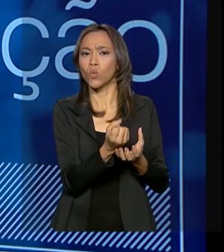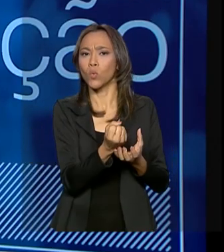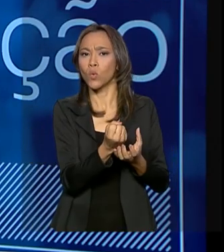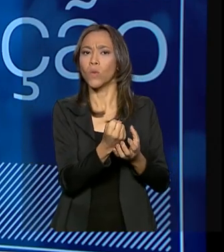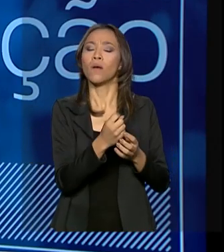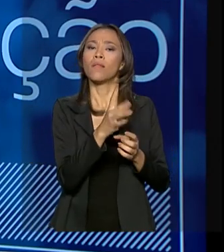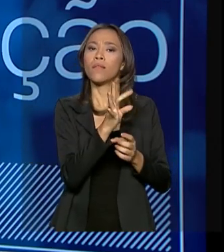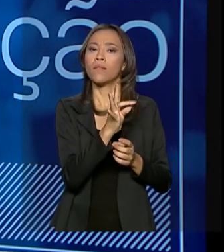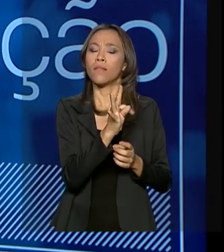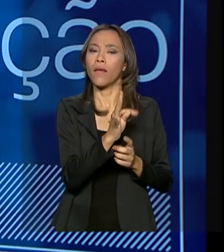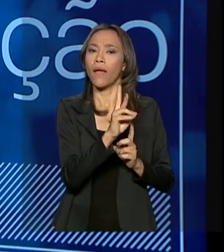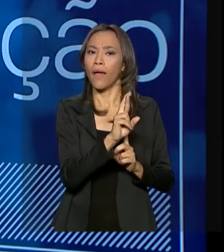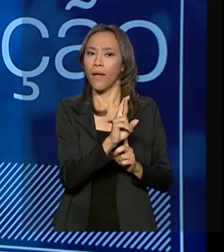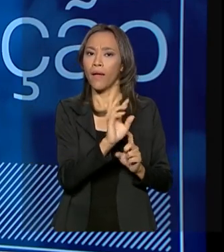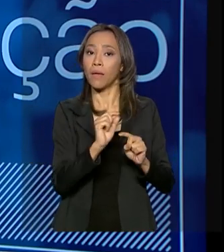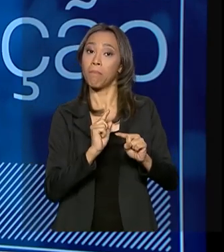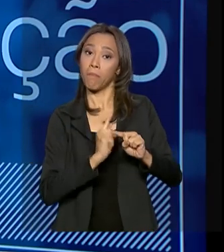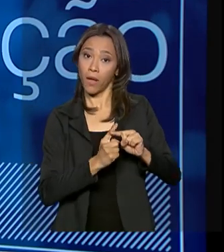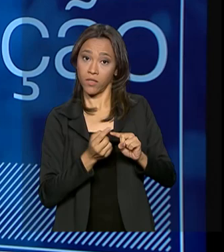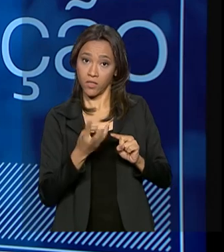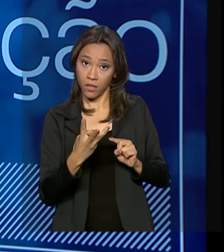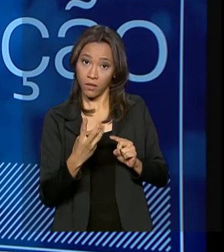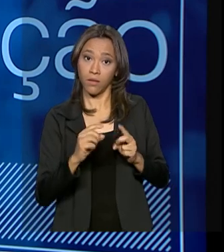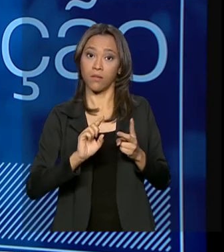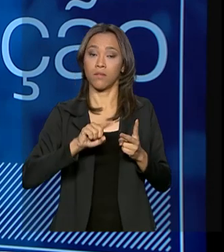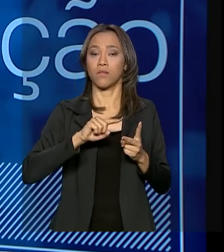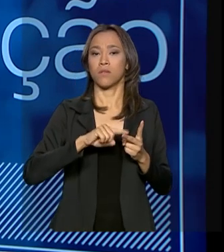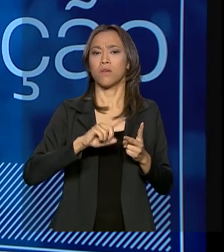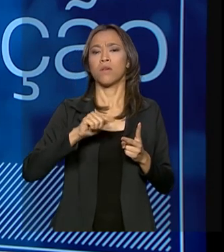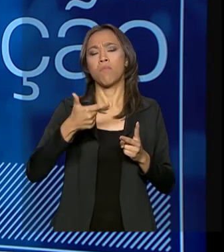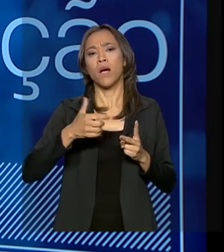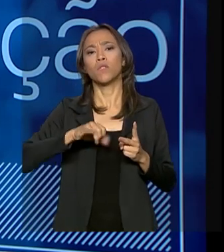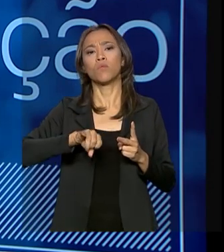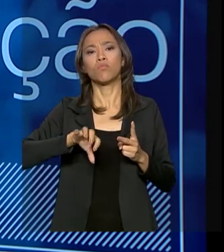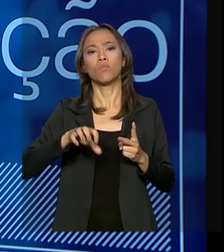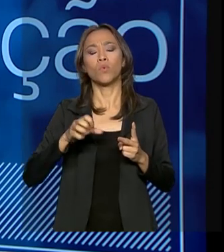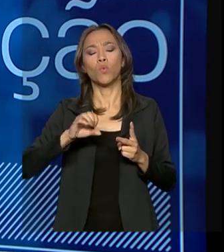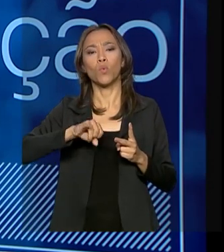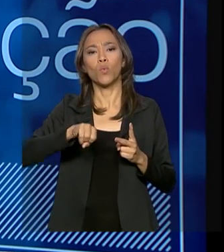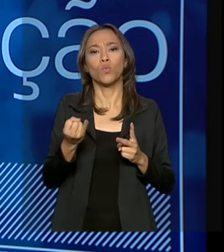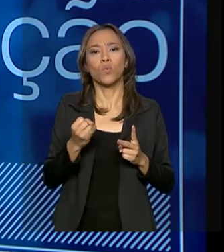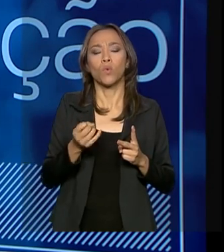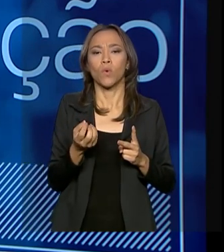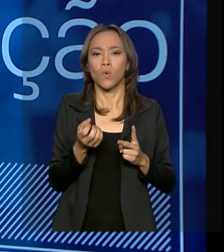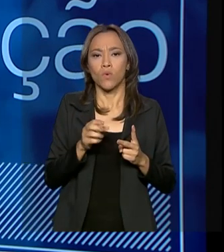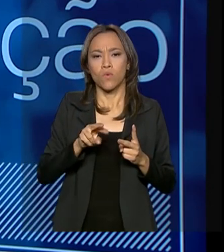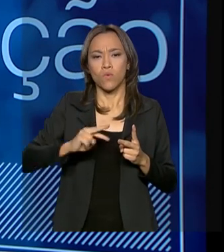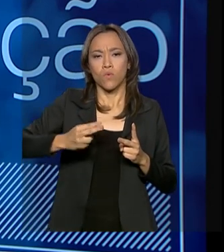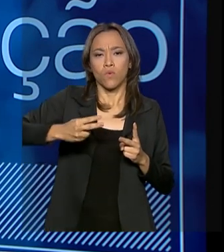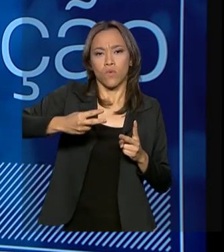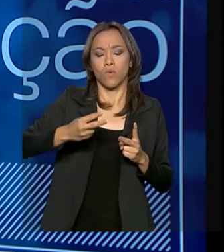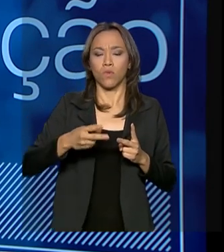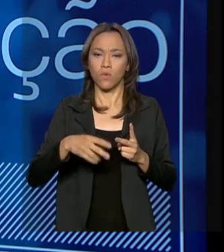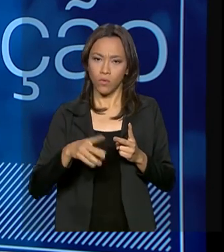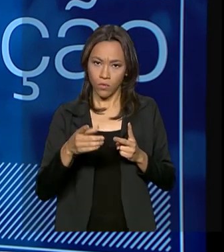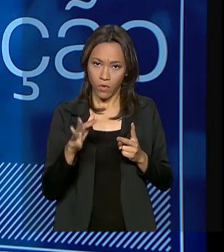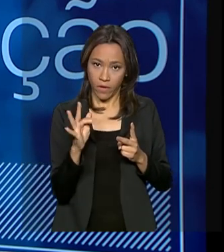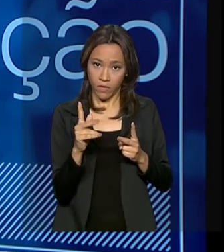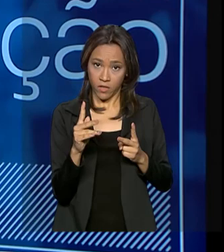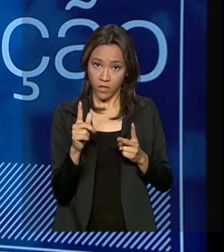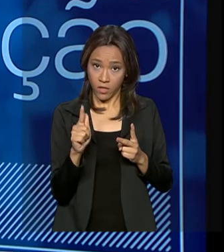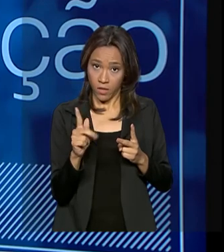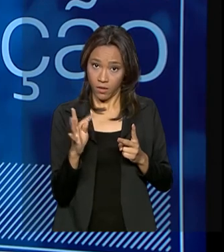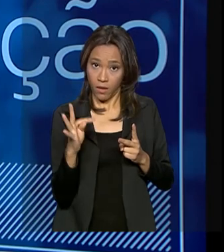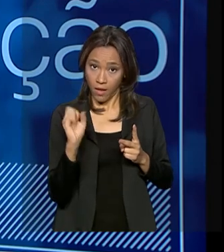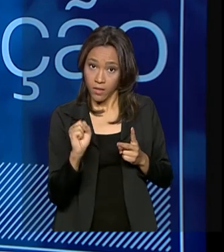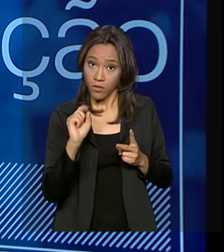TR mais 3, mais uma volta do lucro do FGTS, que nunca vai ser mais que TR mais 6, só há um